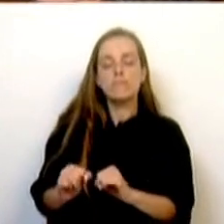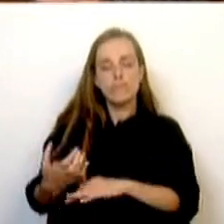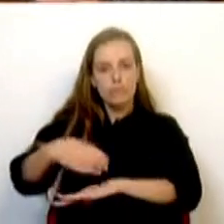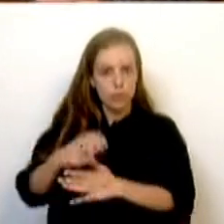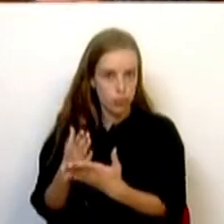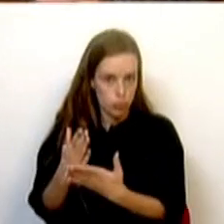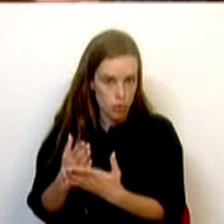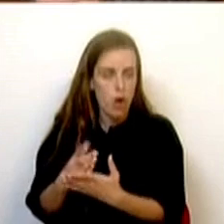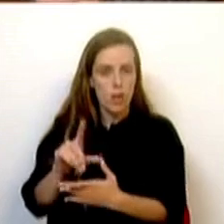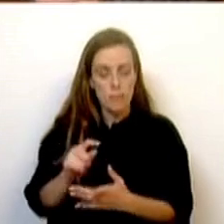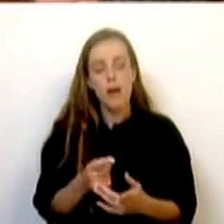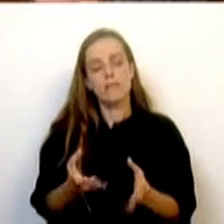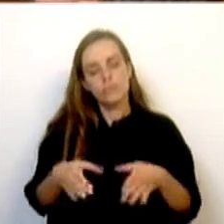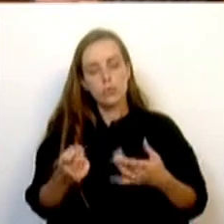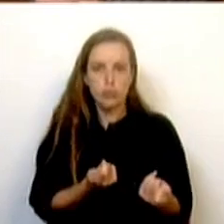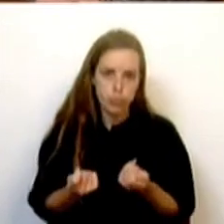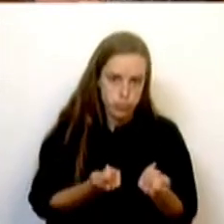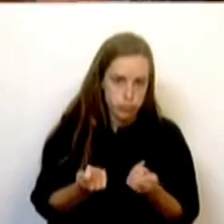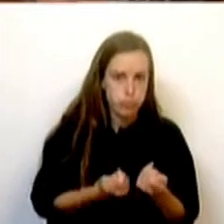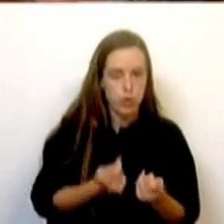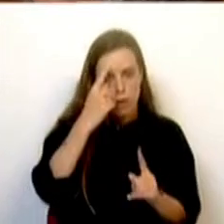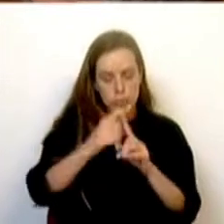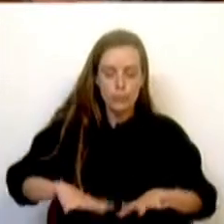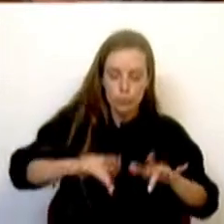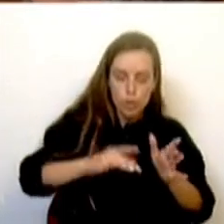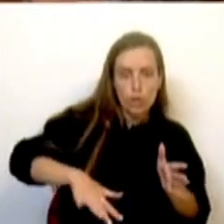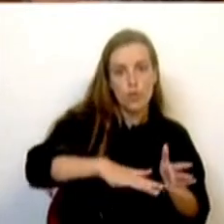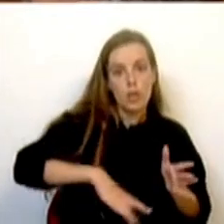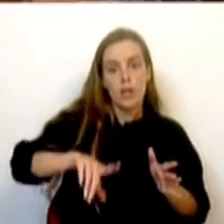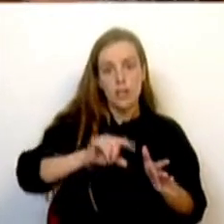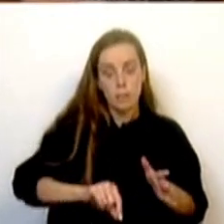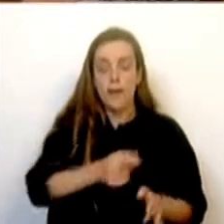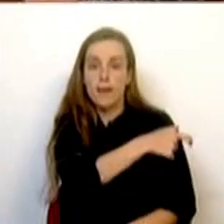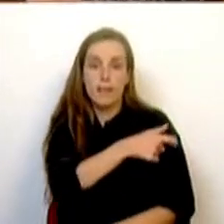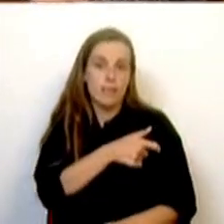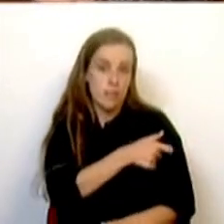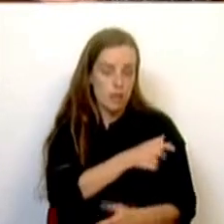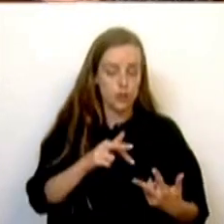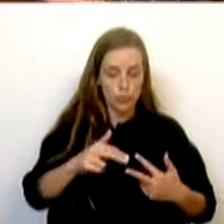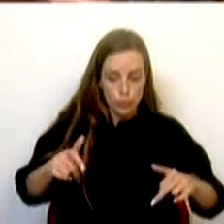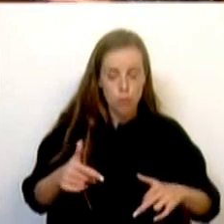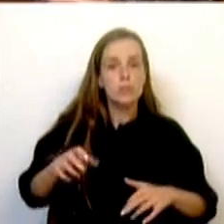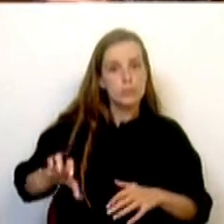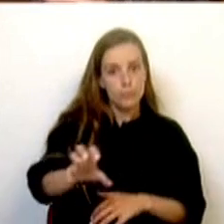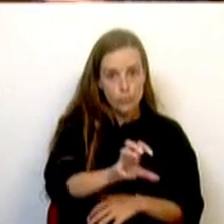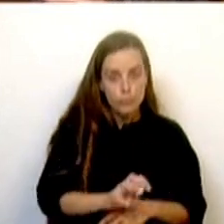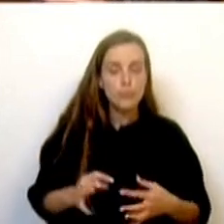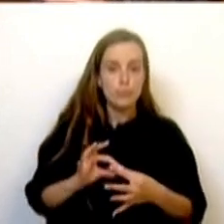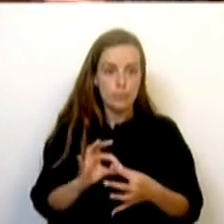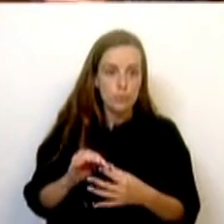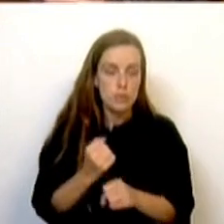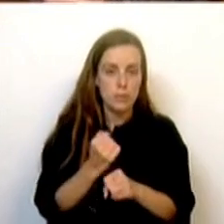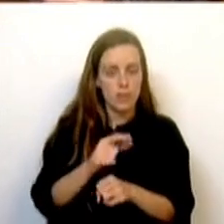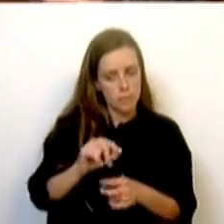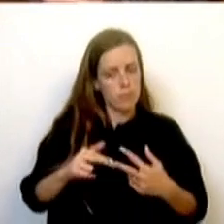as Comissões de Coordenação de Desenvolvimento Regional, as Entidades Intermunicipais e os Municípios, como já foi aqui dito, com um